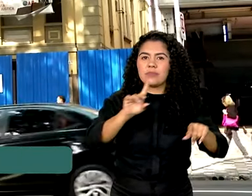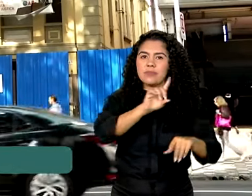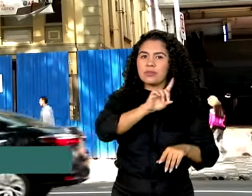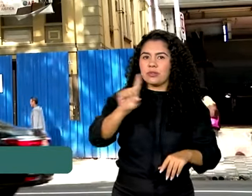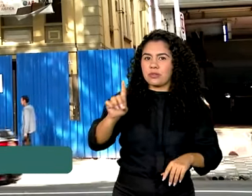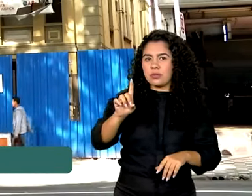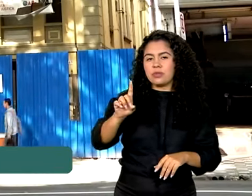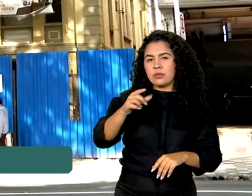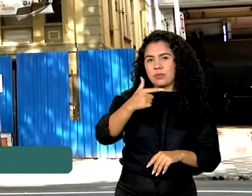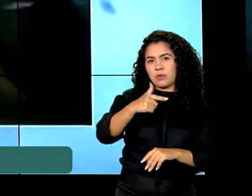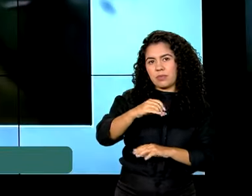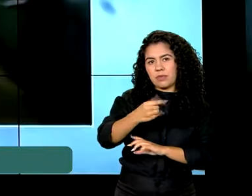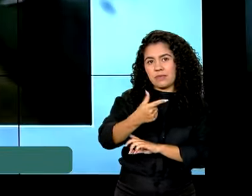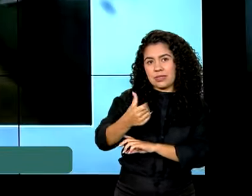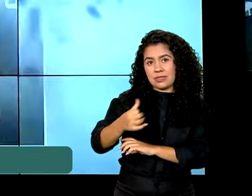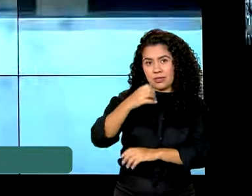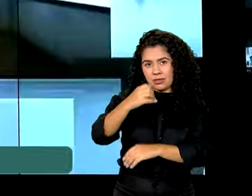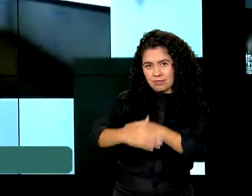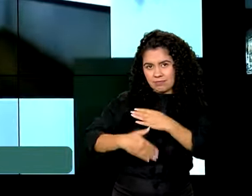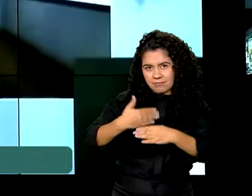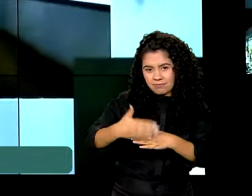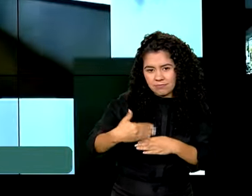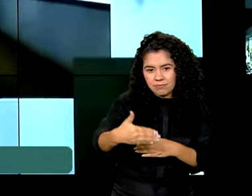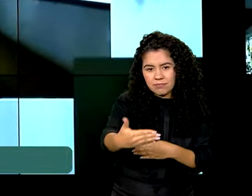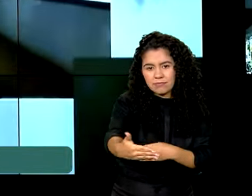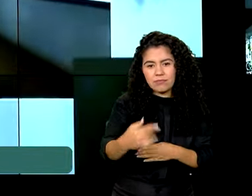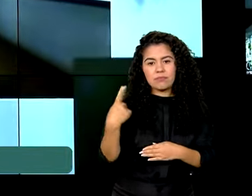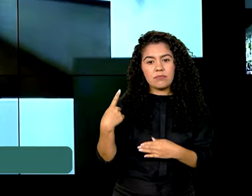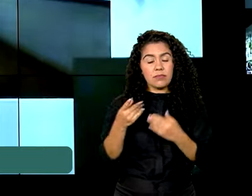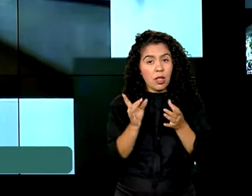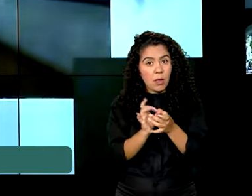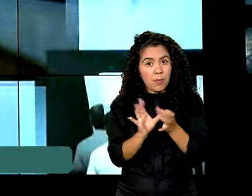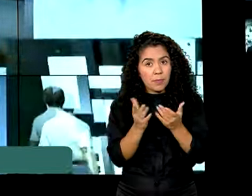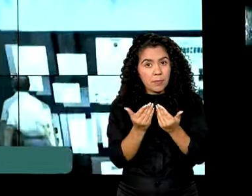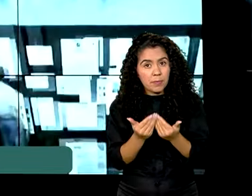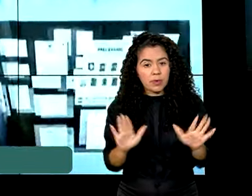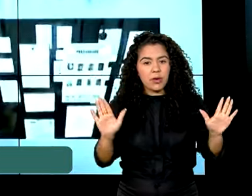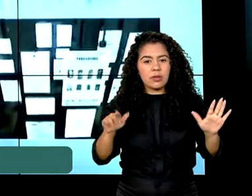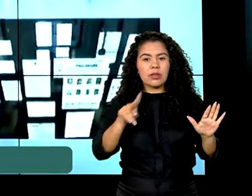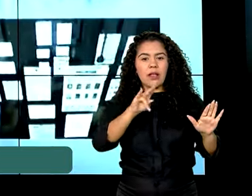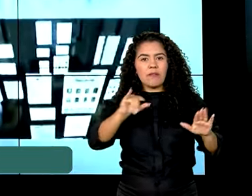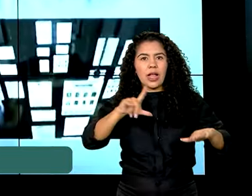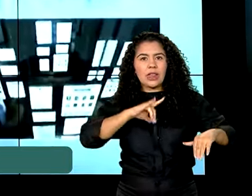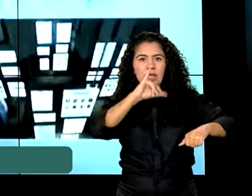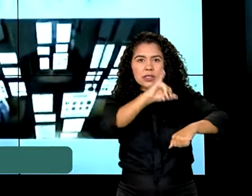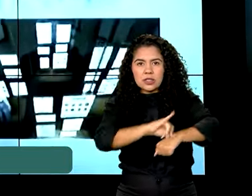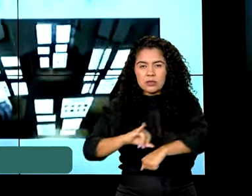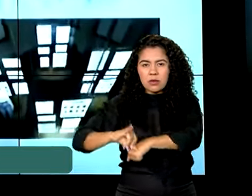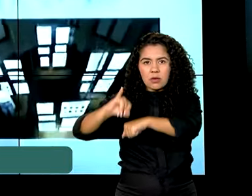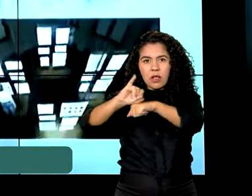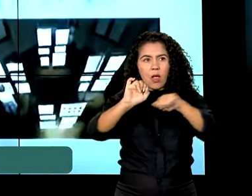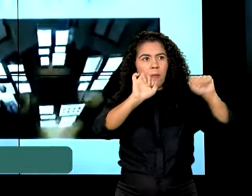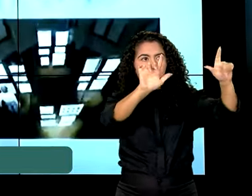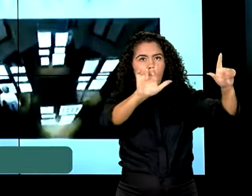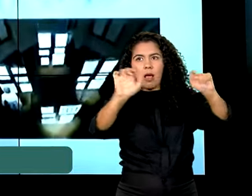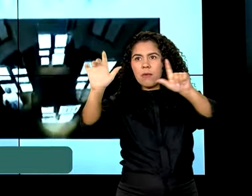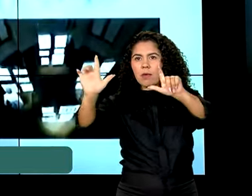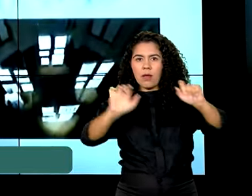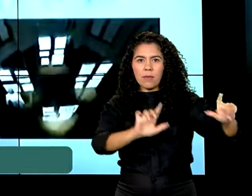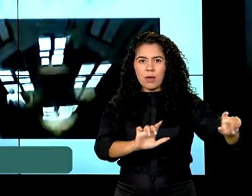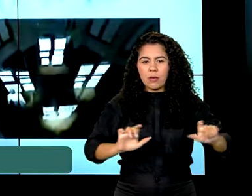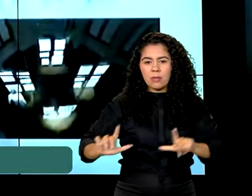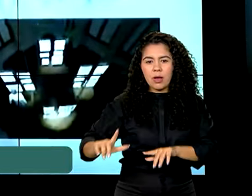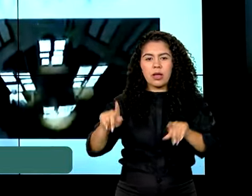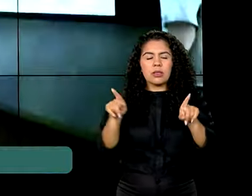2026. Quando pronto, o prédio vai abrigar exposições, acervos, programas de visitação e